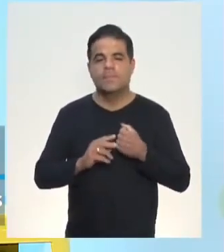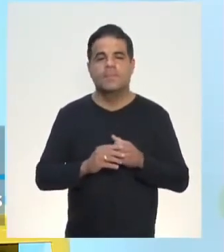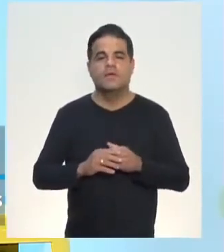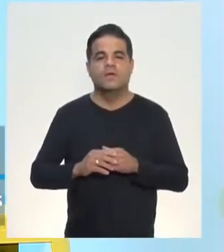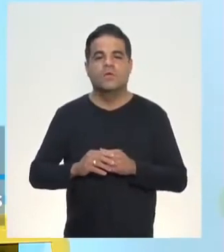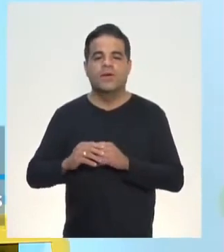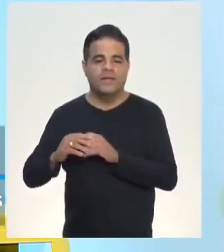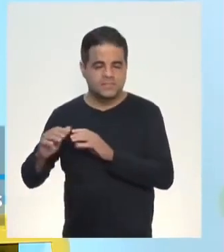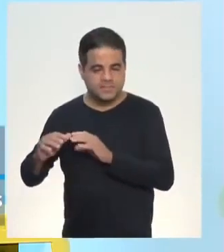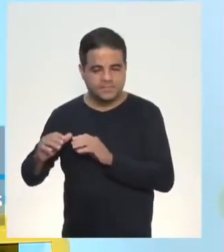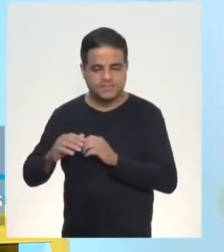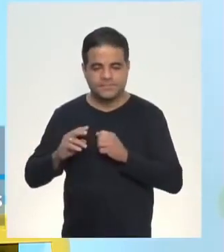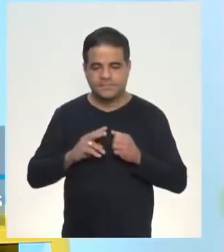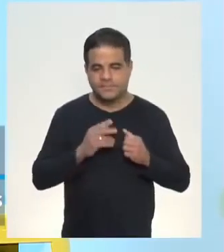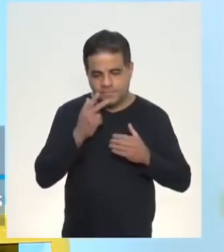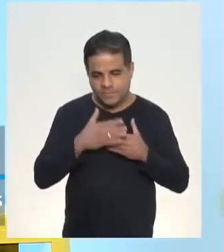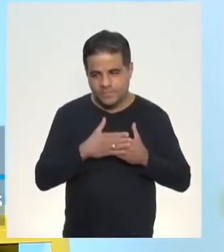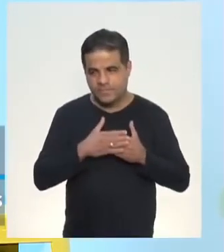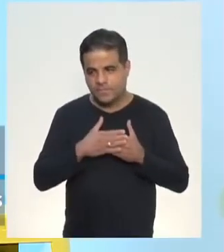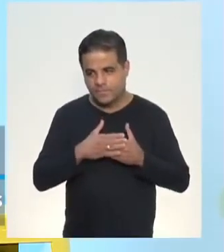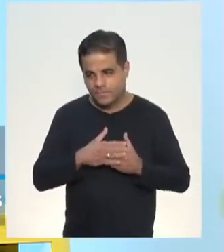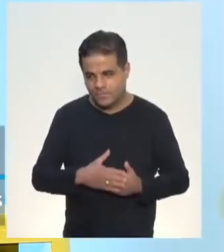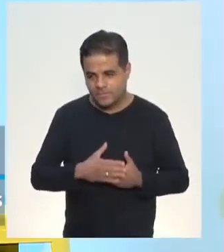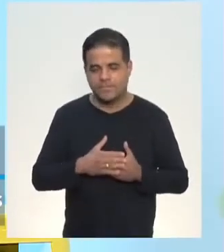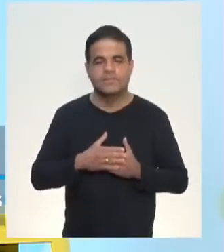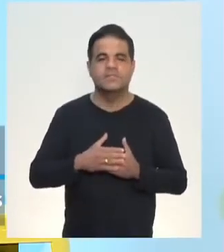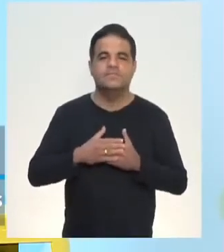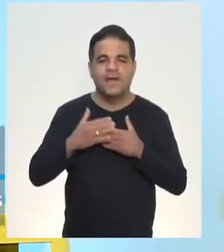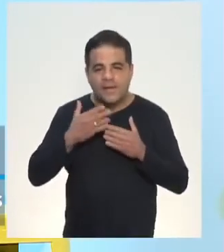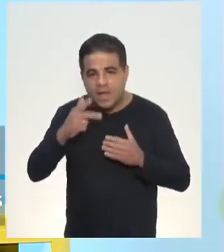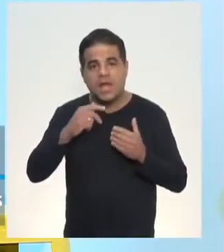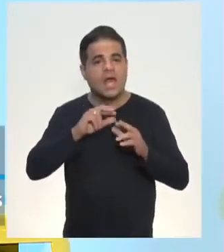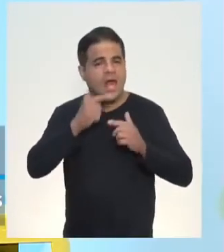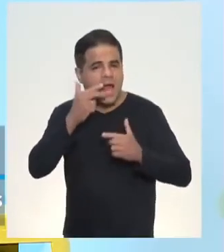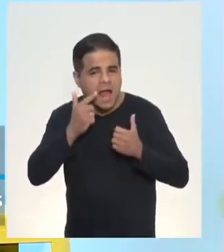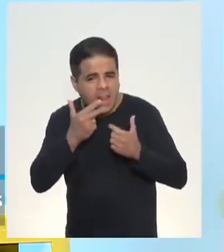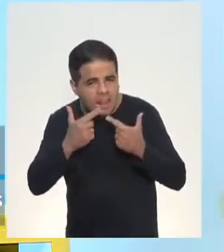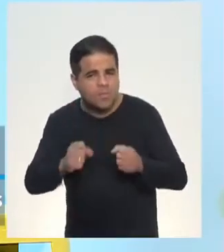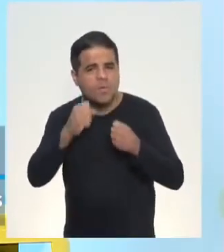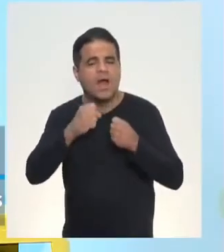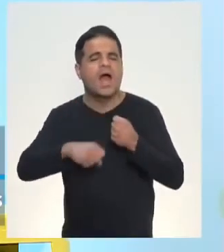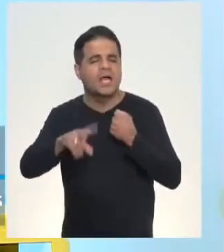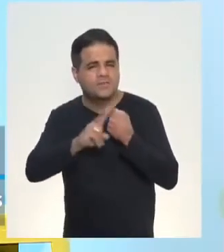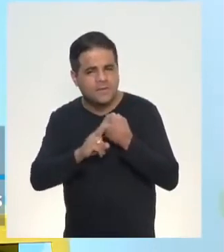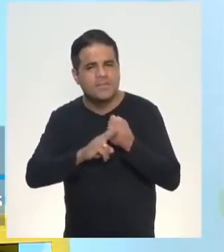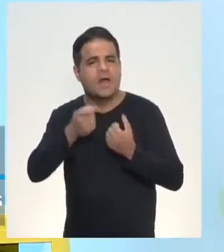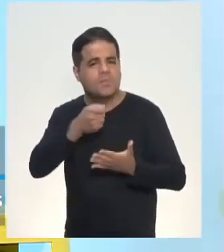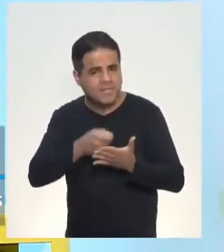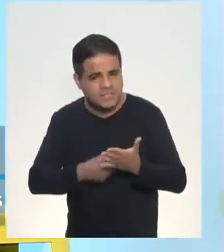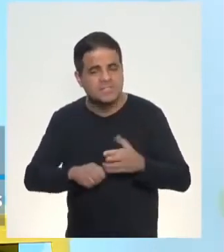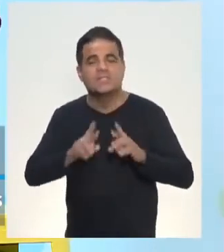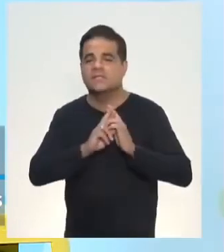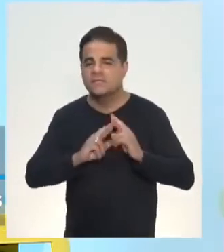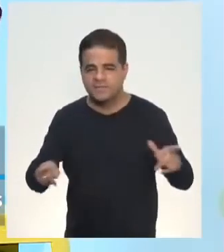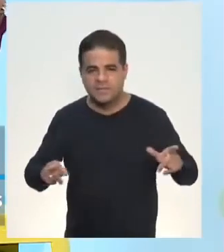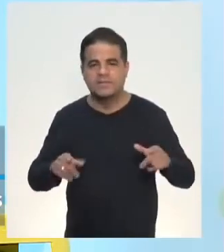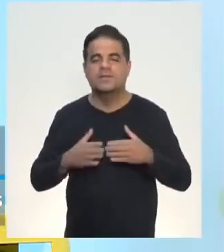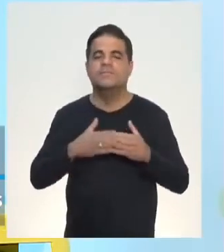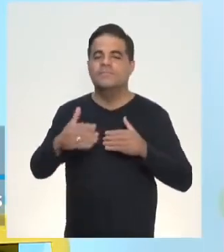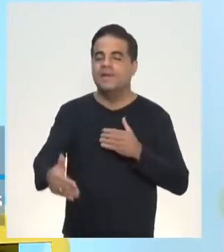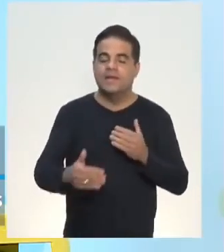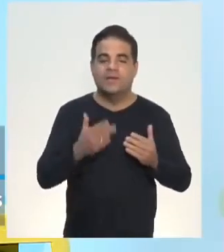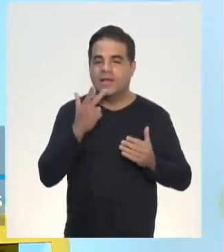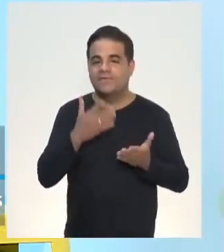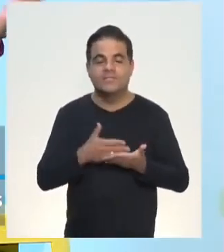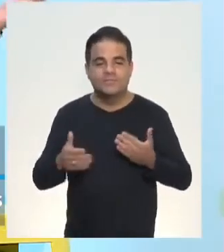mas a escrita. Há uma grande diferença da linguagem verbal falada para a escrita. Essa exige mesmo